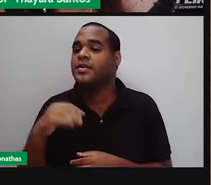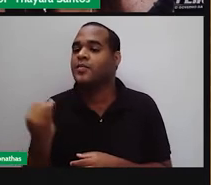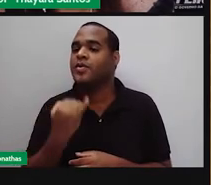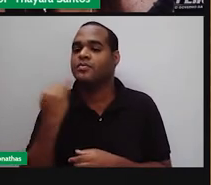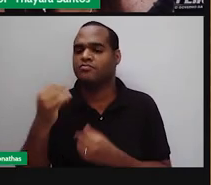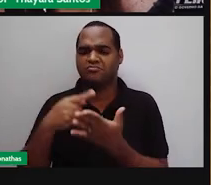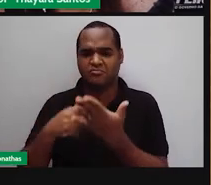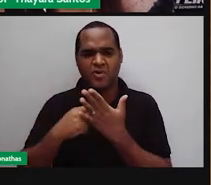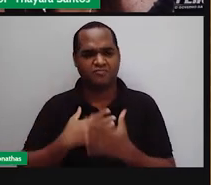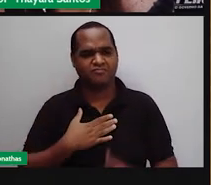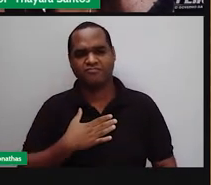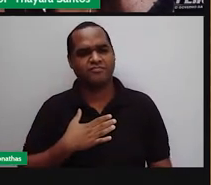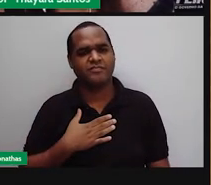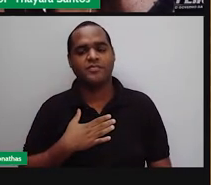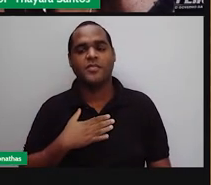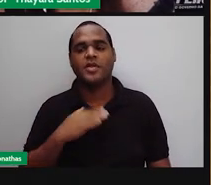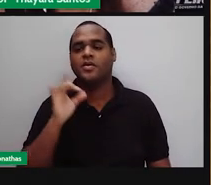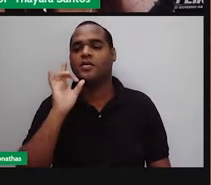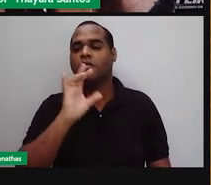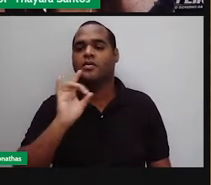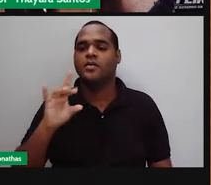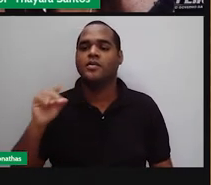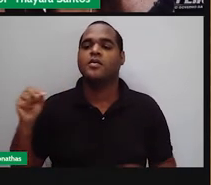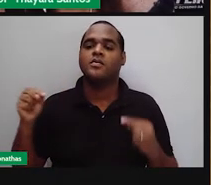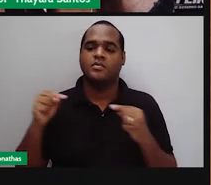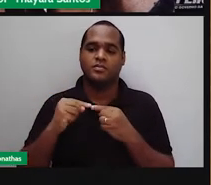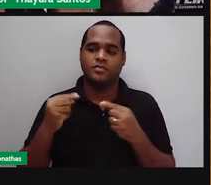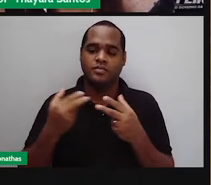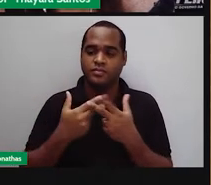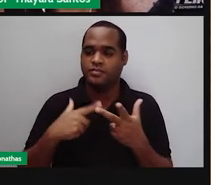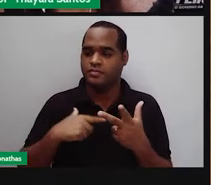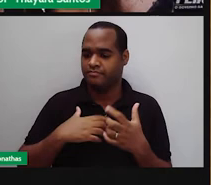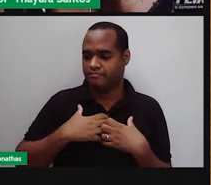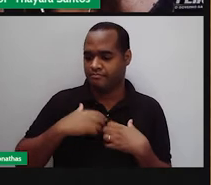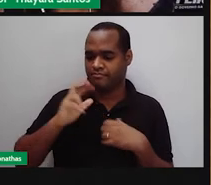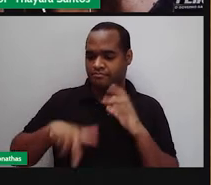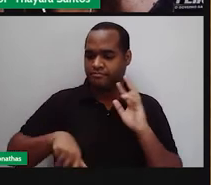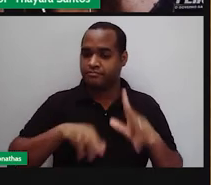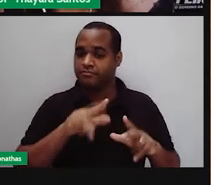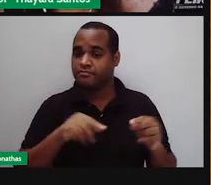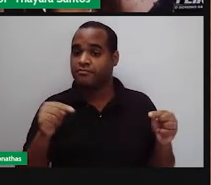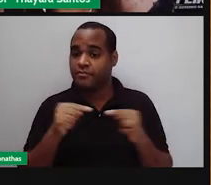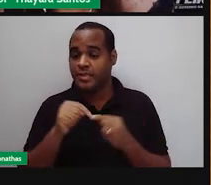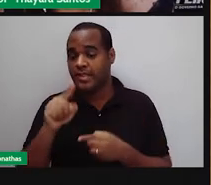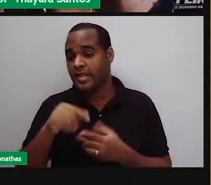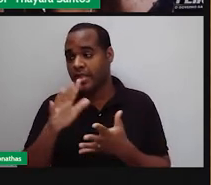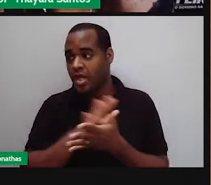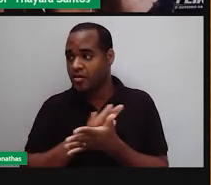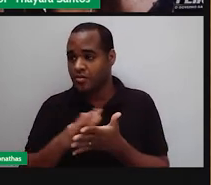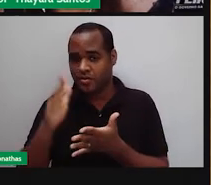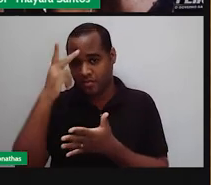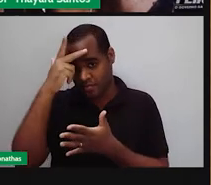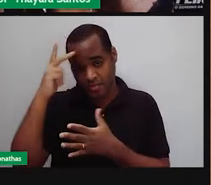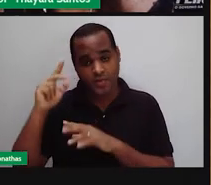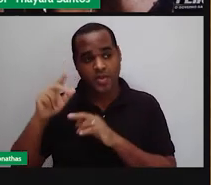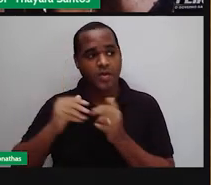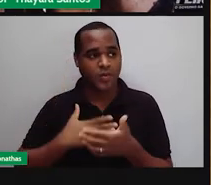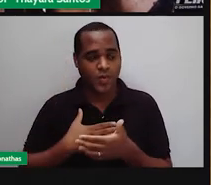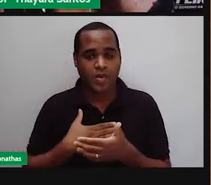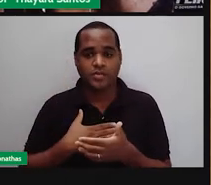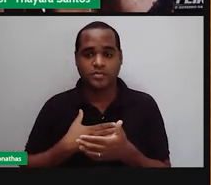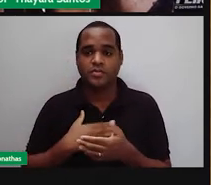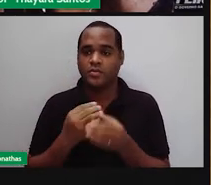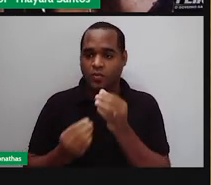gosto! Cada um de nós sentimos os sabores de maneira diferente. É por isso que algumas pessoas podem gostar da mesma